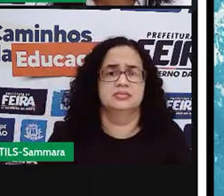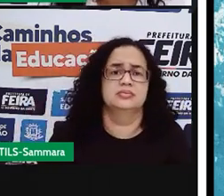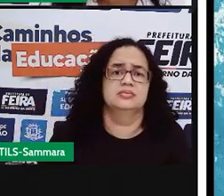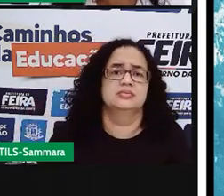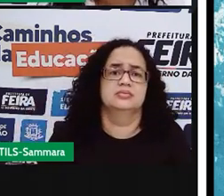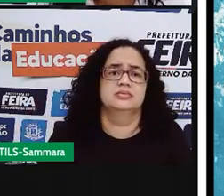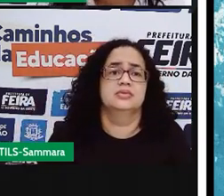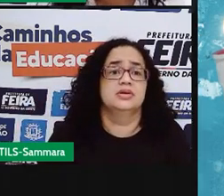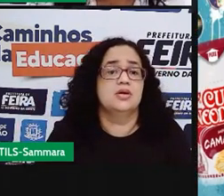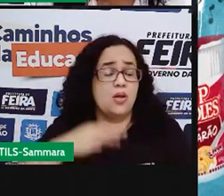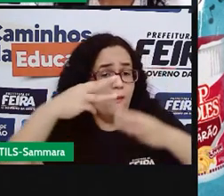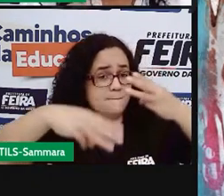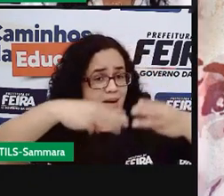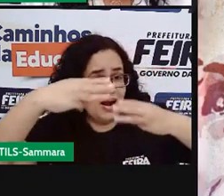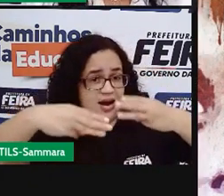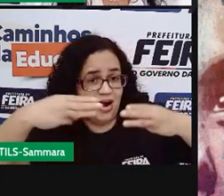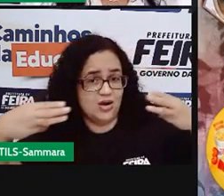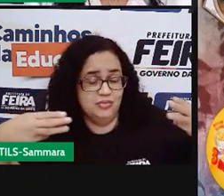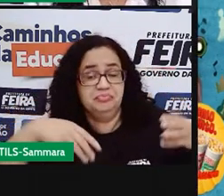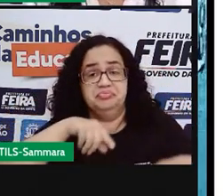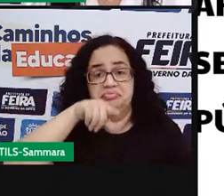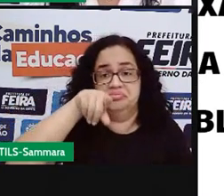Um macarrão instantâneo.